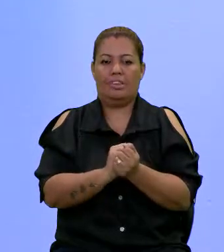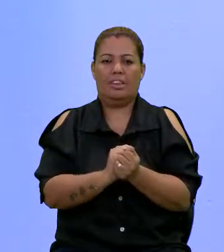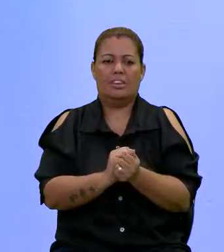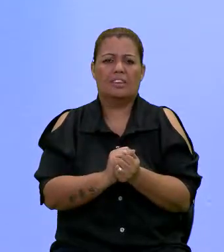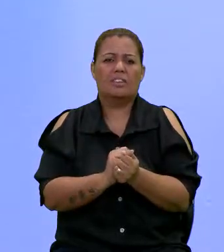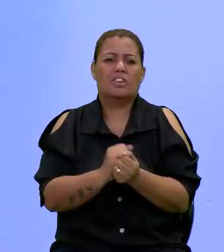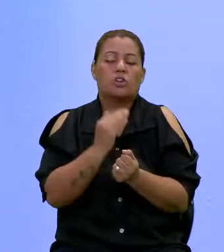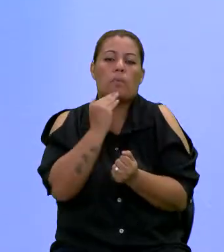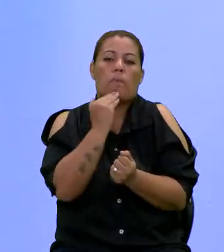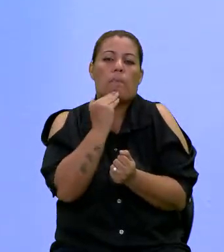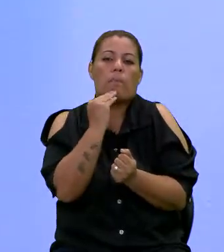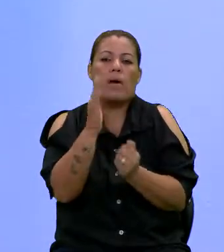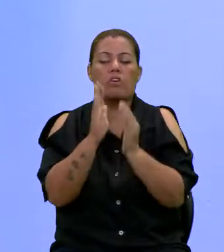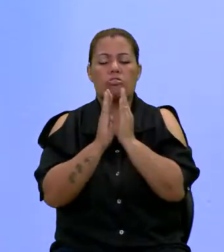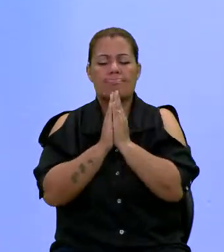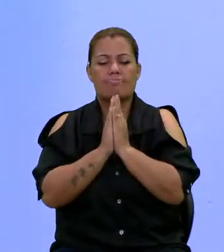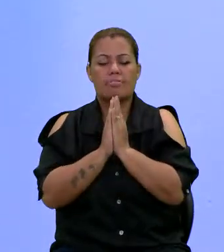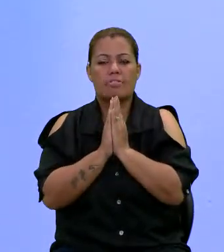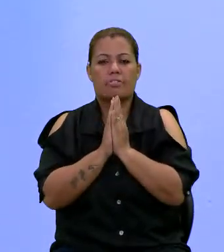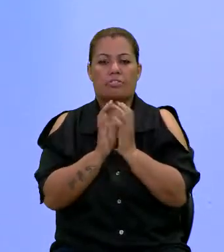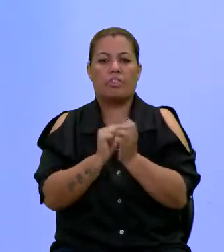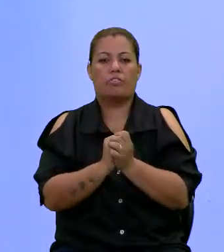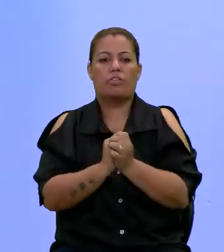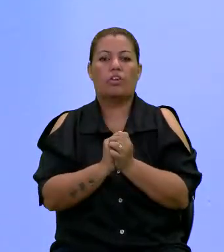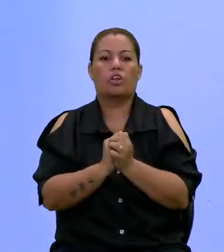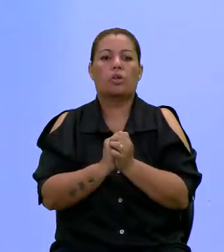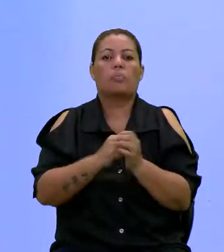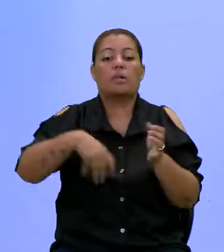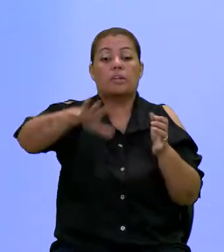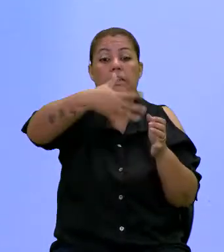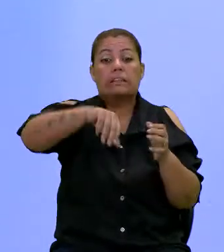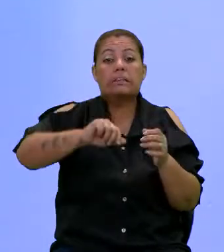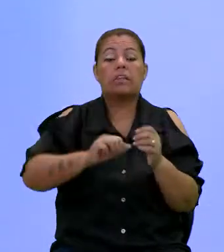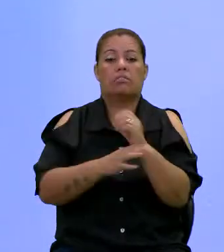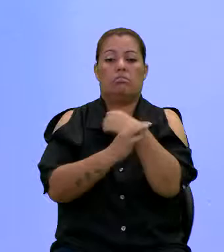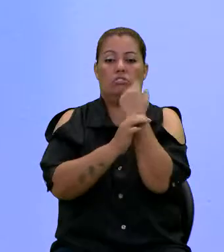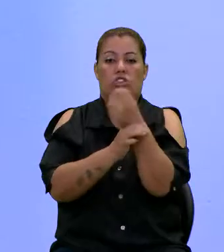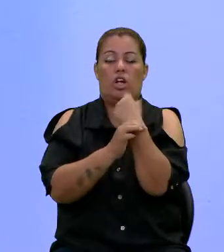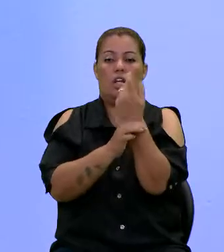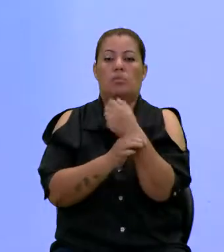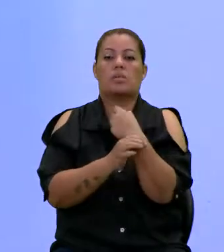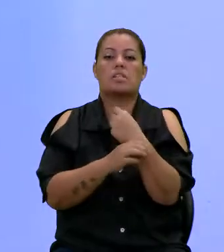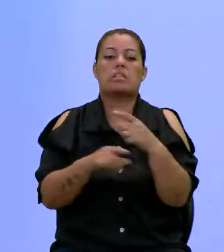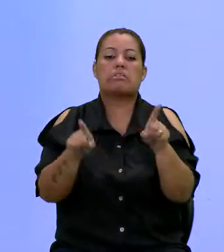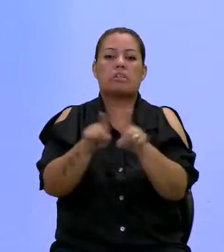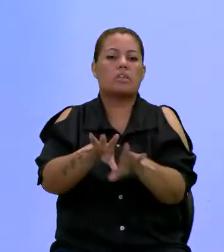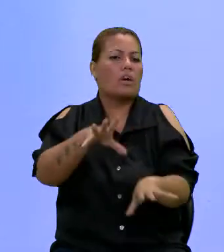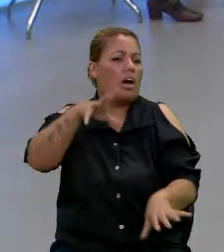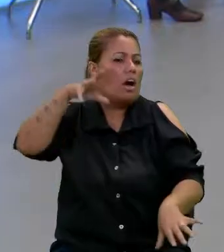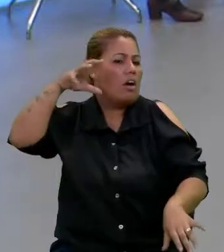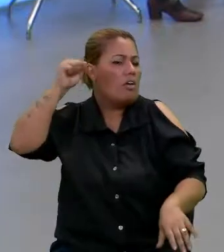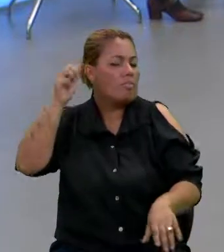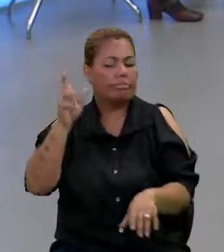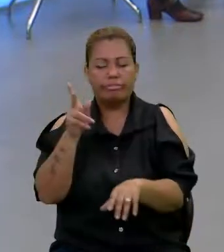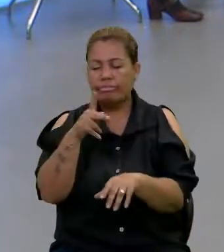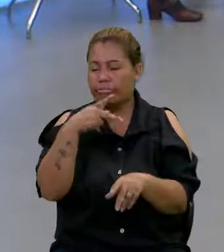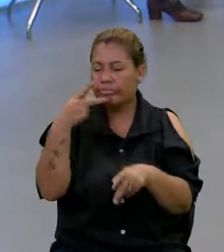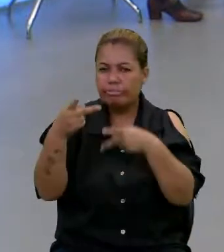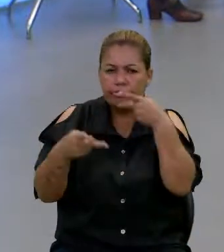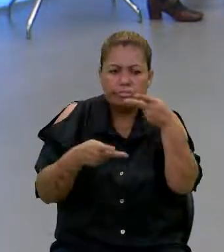gente clama por isso, pelo centro de reabilitação, viu, Rodrigo? E aí você vai ouvir falar muito, Rodrigo,